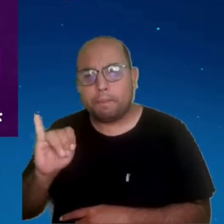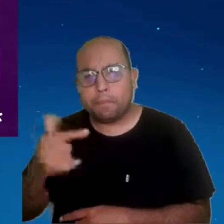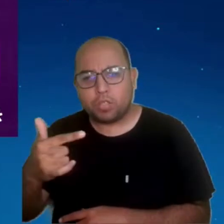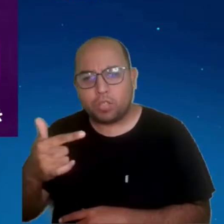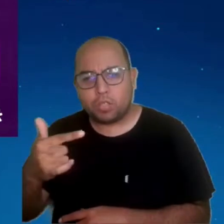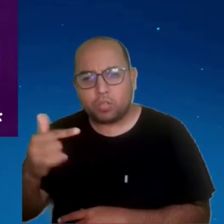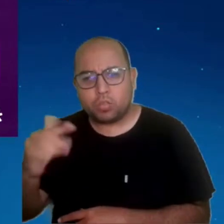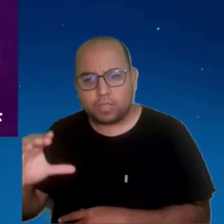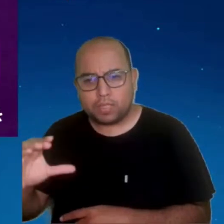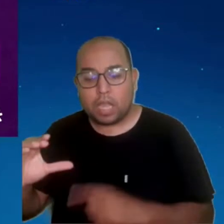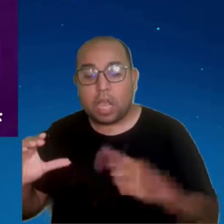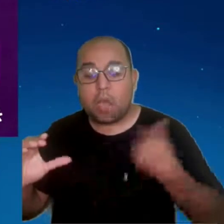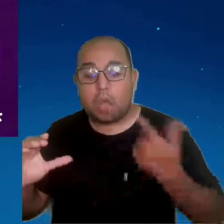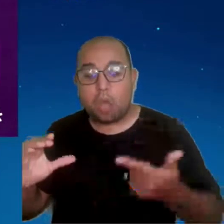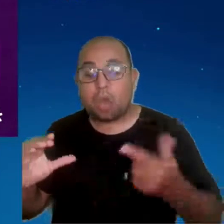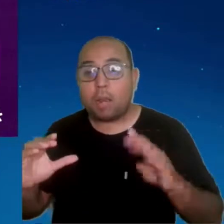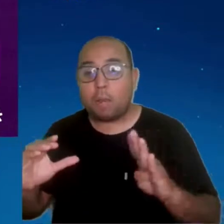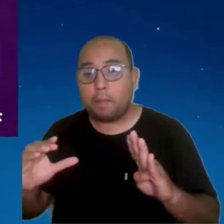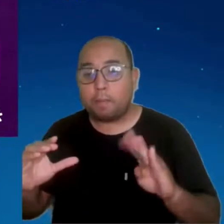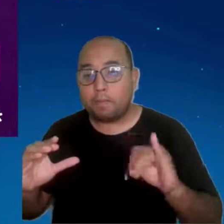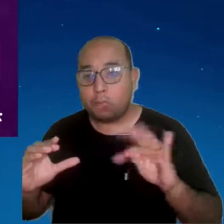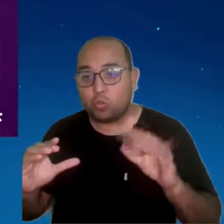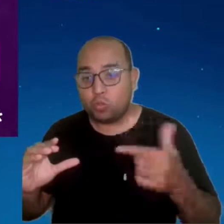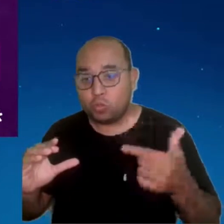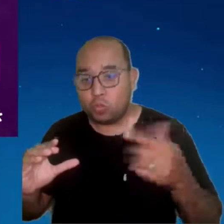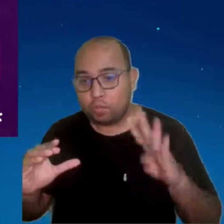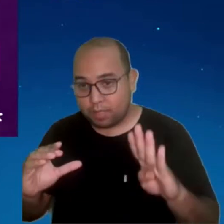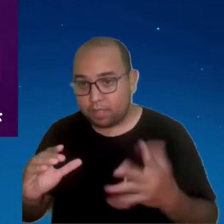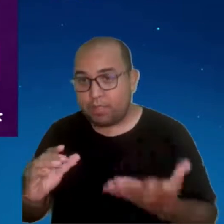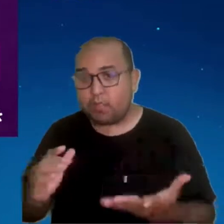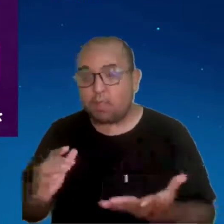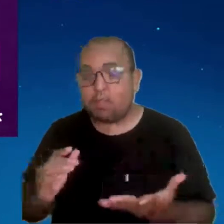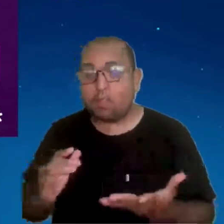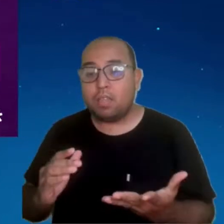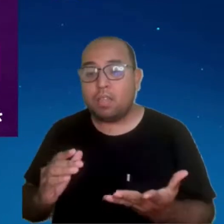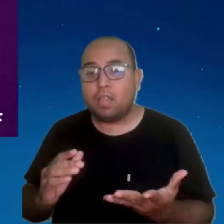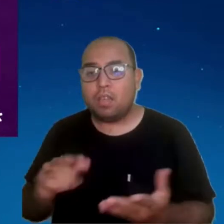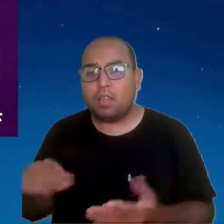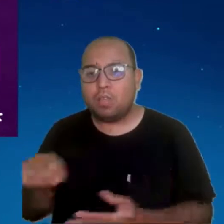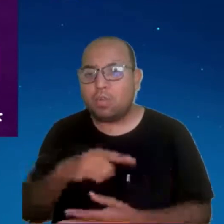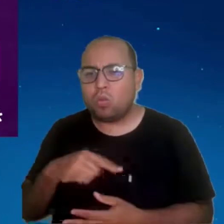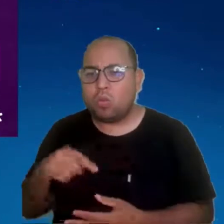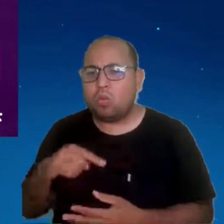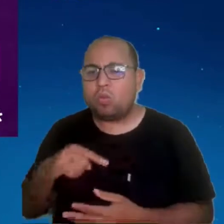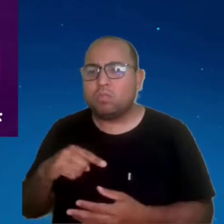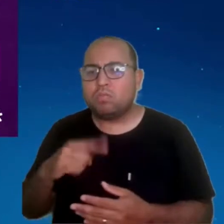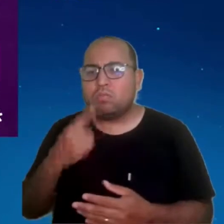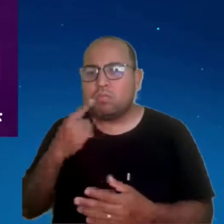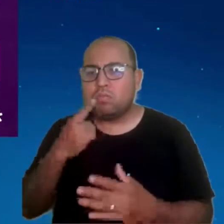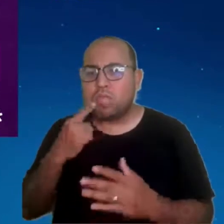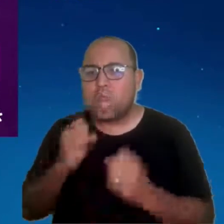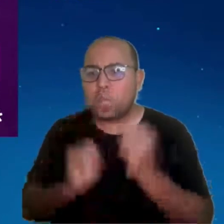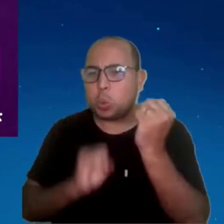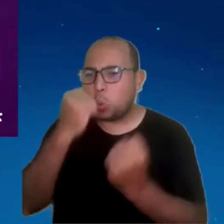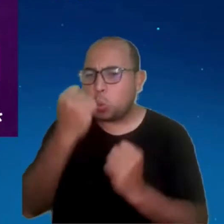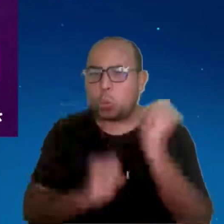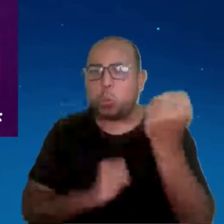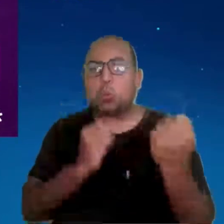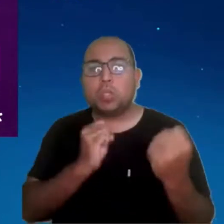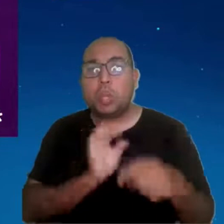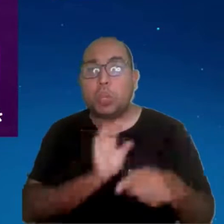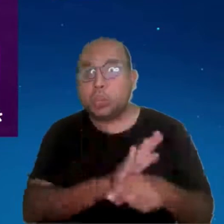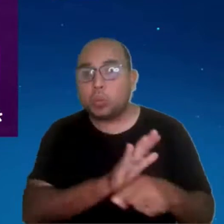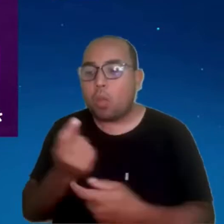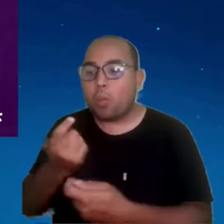ampliar o nosso negócio. O negócio de vocês, a indústria, mas sim também vai ajudar um pouquinho a impactar o B2C. Mas onde está o negócio,